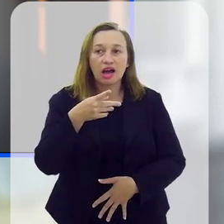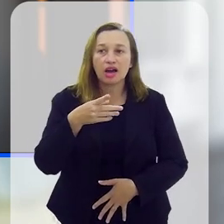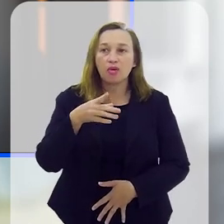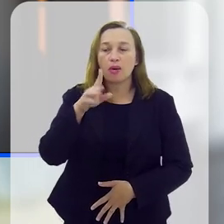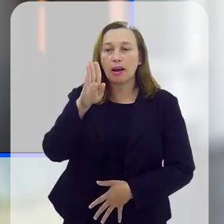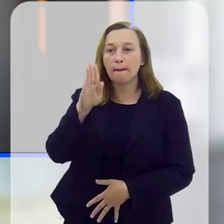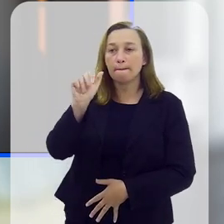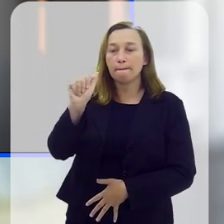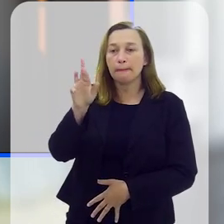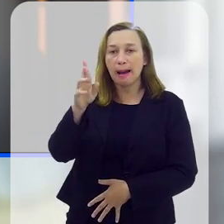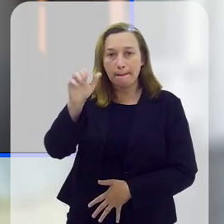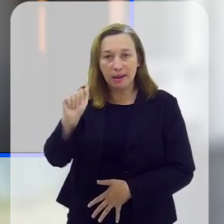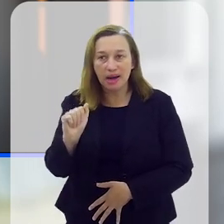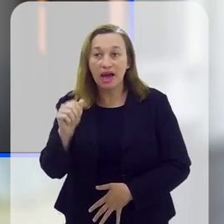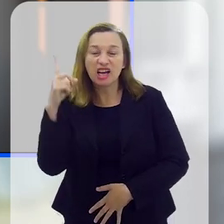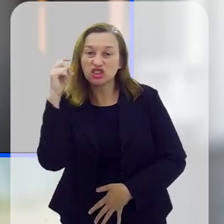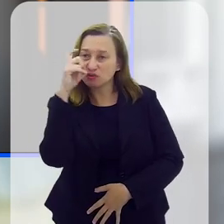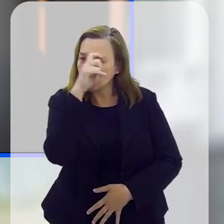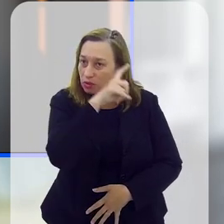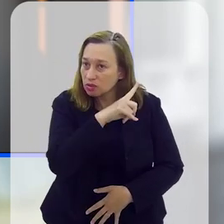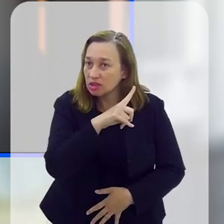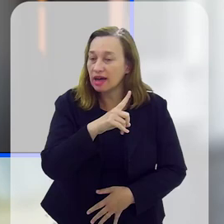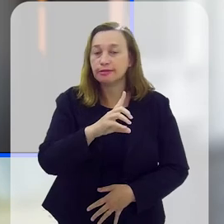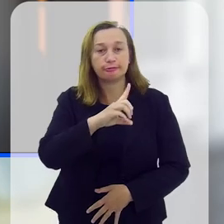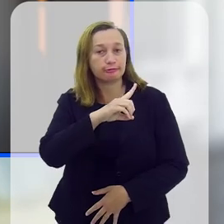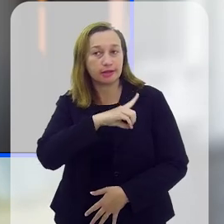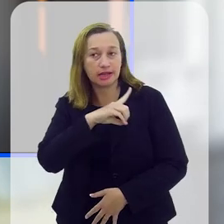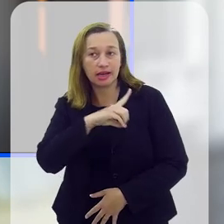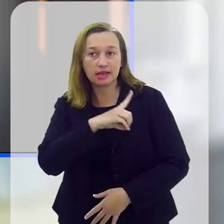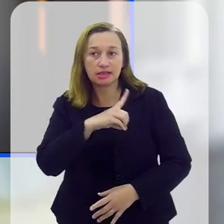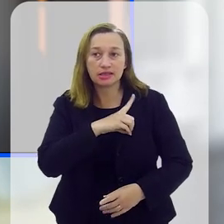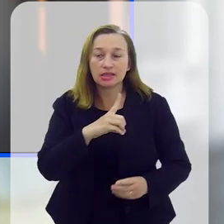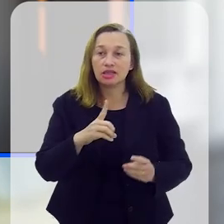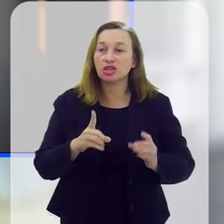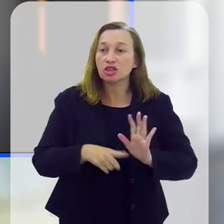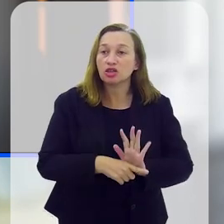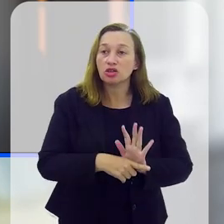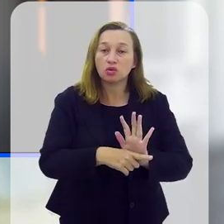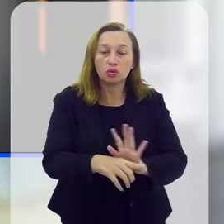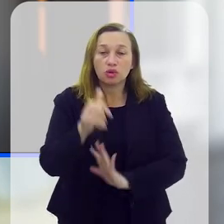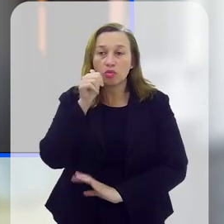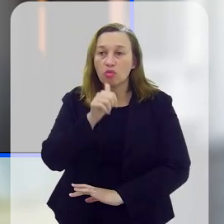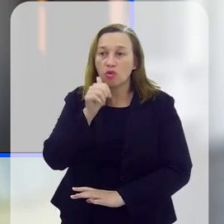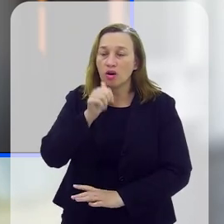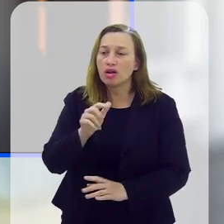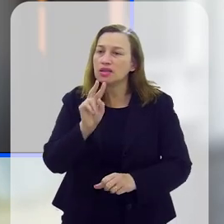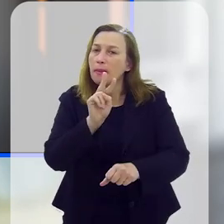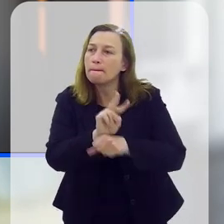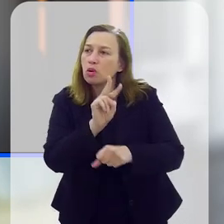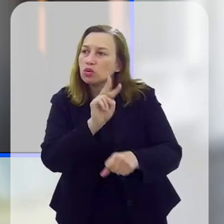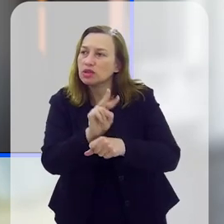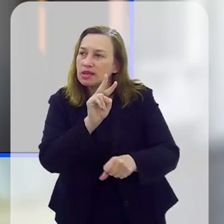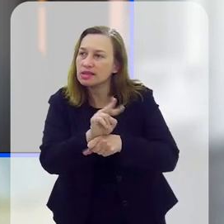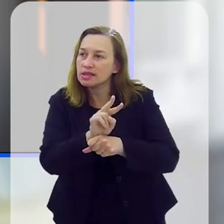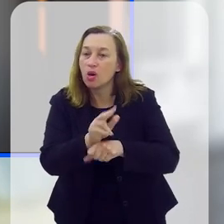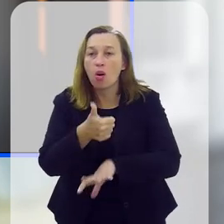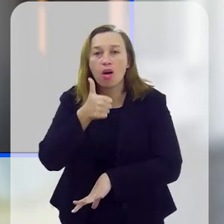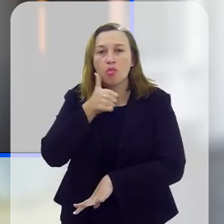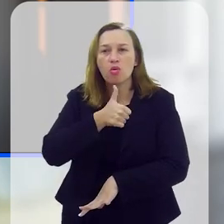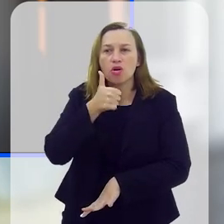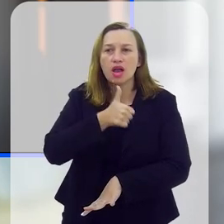questão das dificuldades das delegacias de atendimento à mulher, nessa proteção à